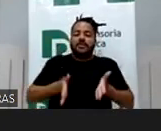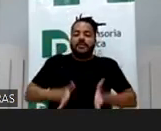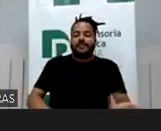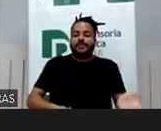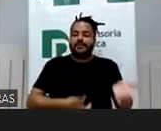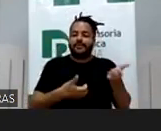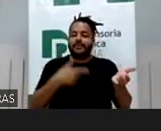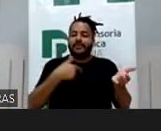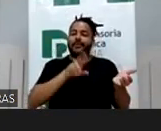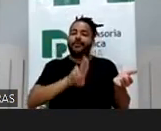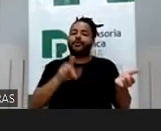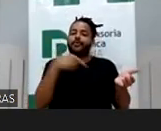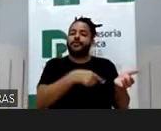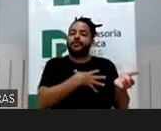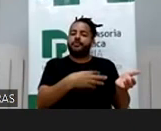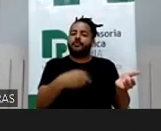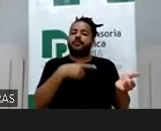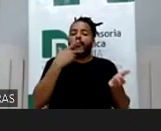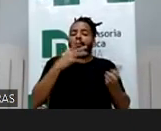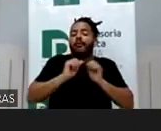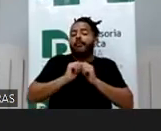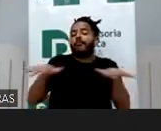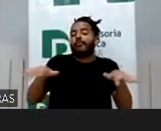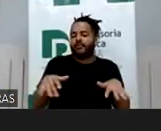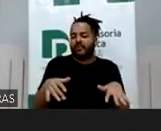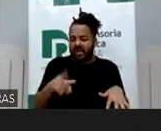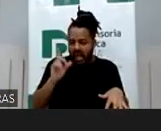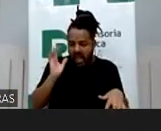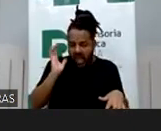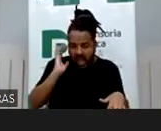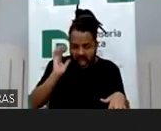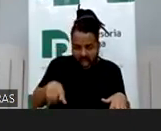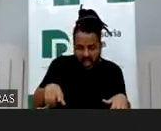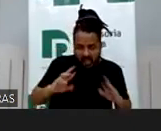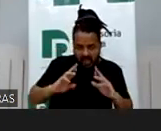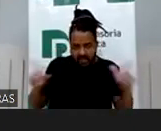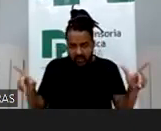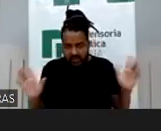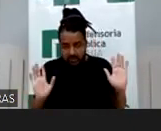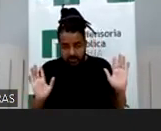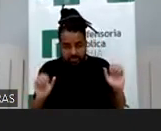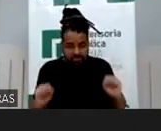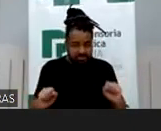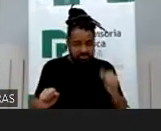usando os filhos. É possível fazer diferente? A gente vai ver aqui, tá?